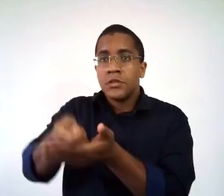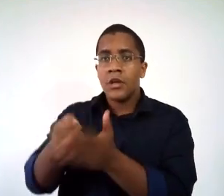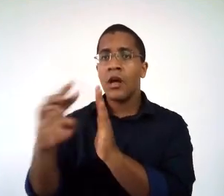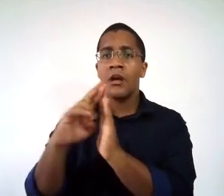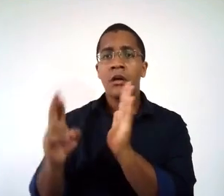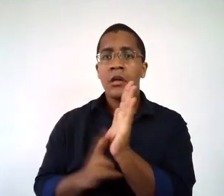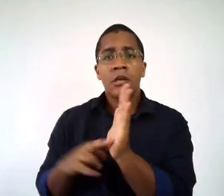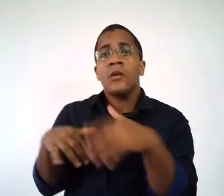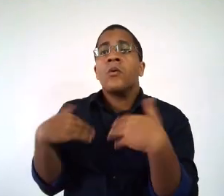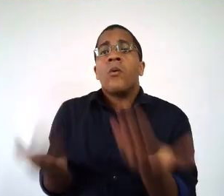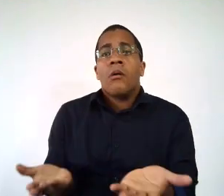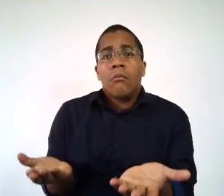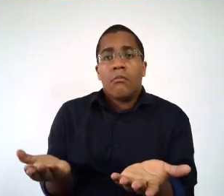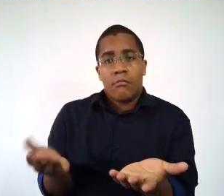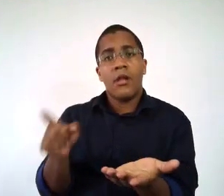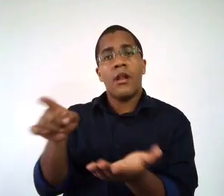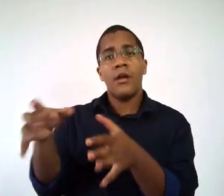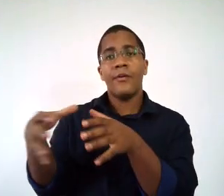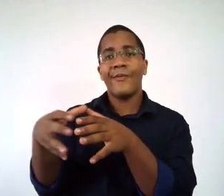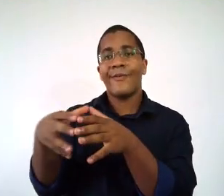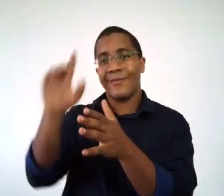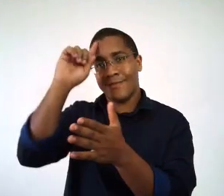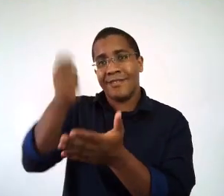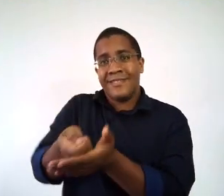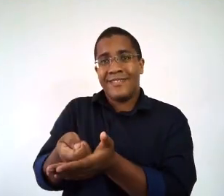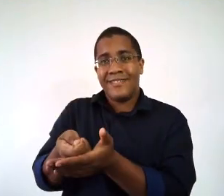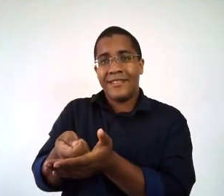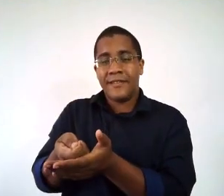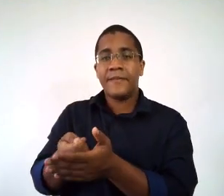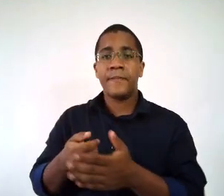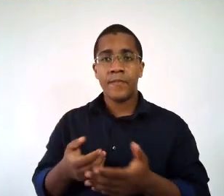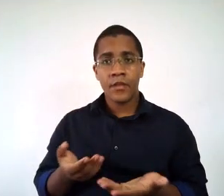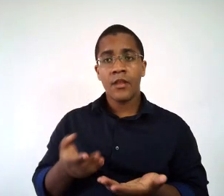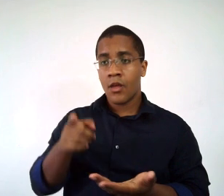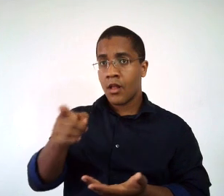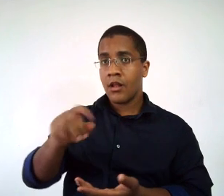participar que vai dizer qual é a regra pré-estabelecida.